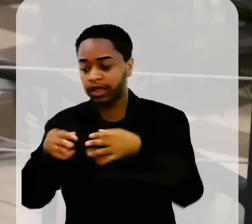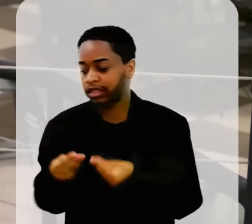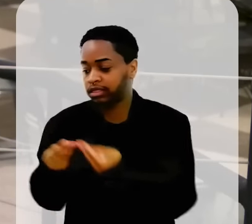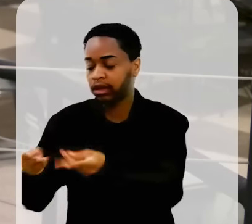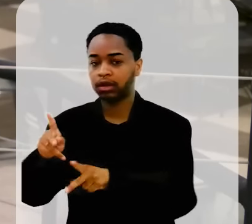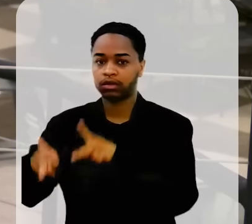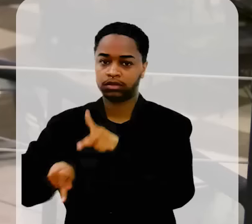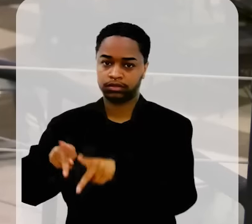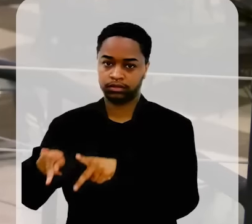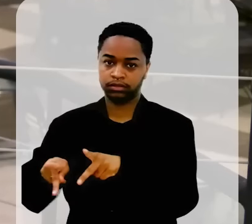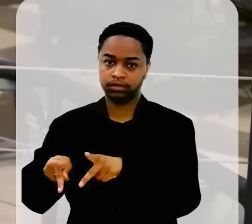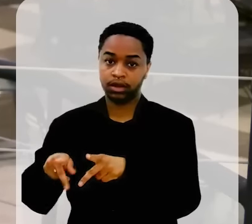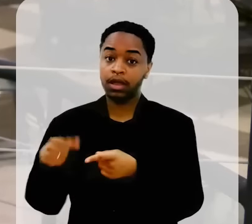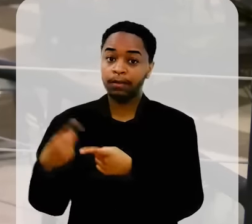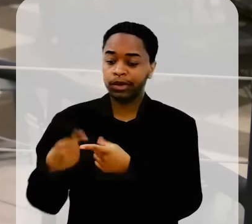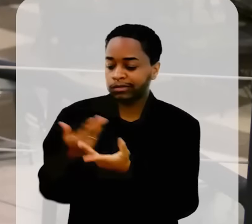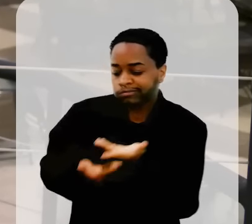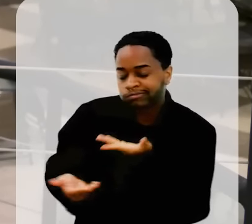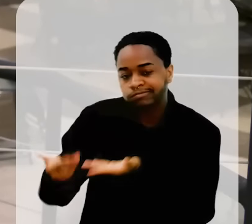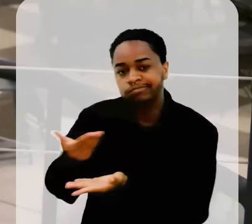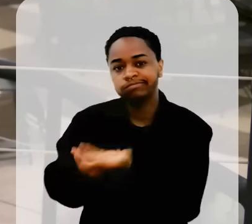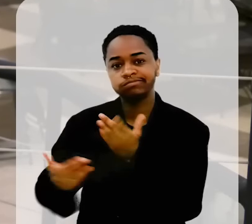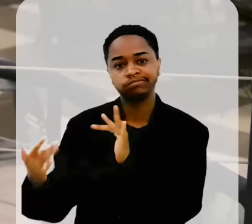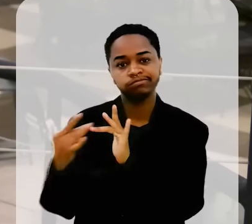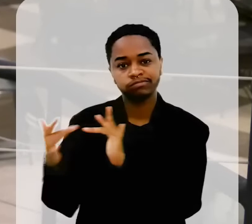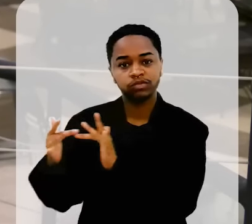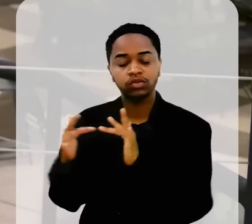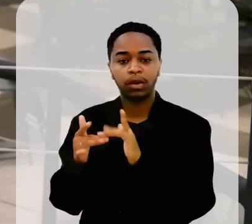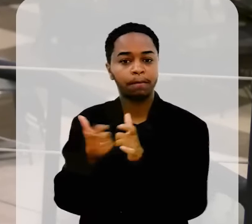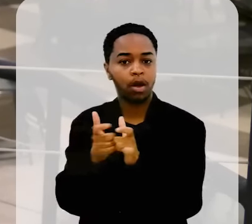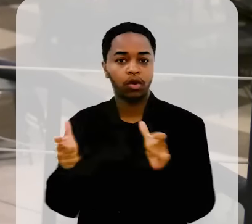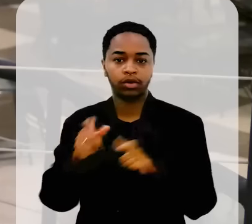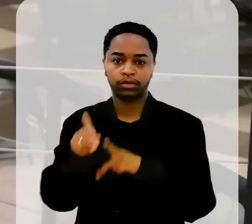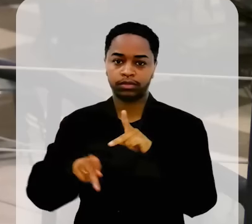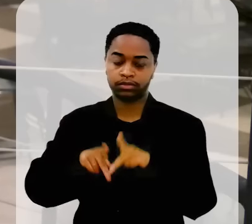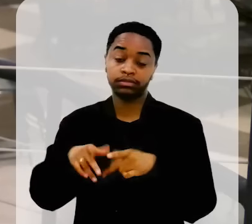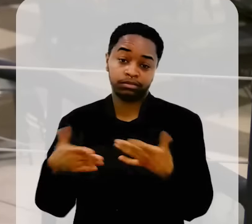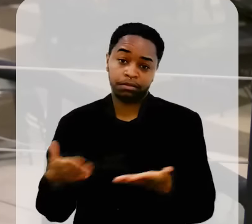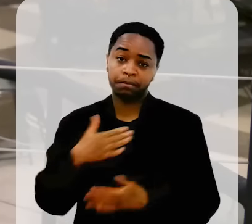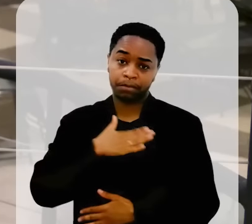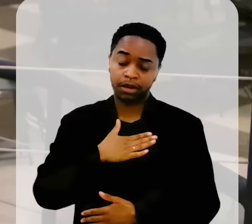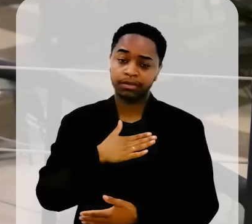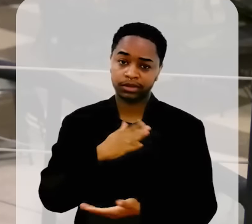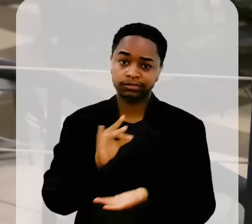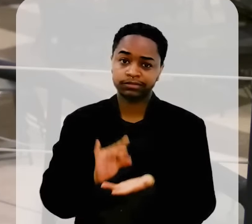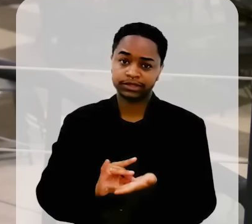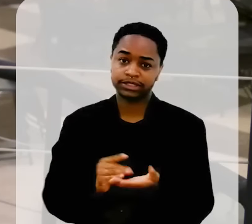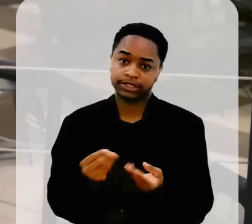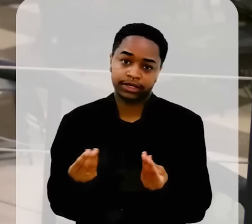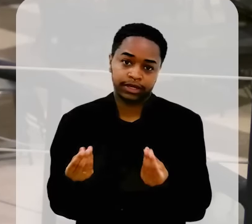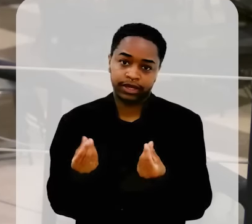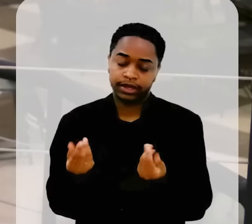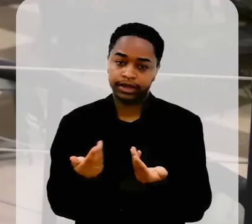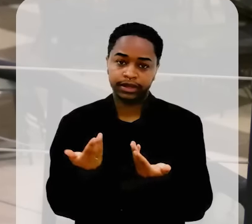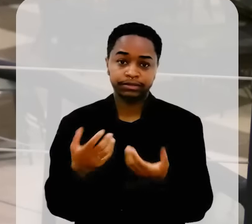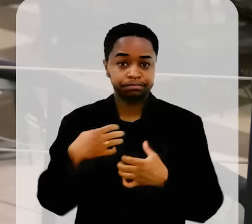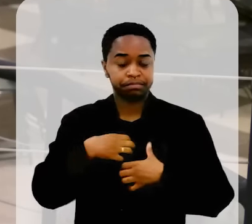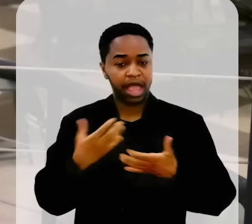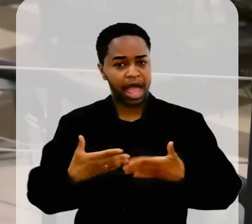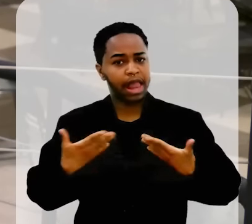termina a obra e entrega. Ele interage direto na melhoria da população. Então, isso para mim foi